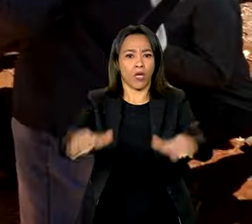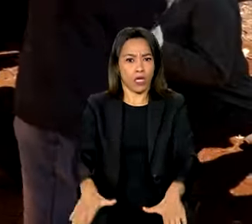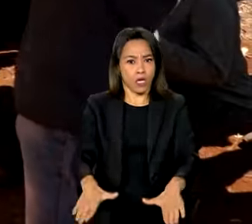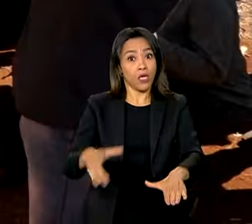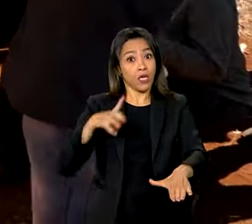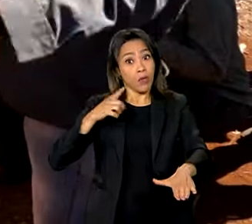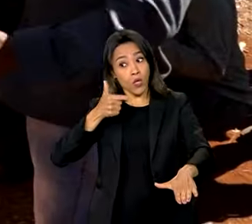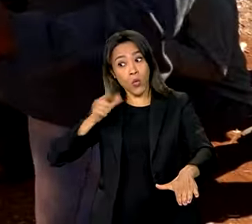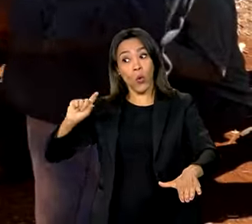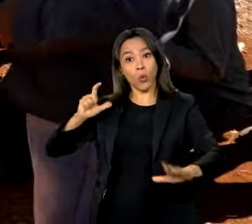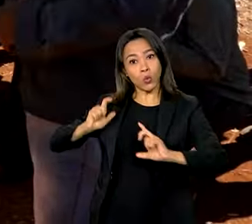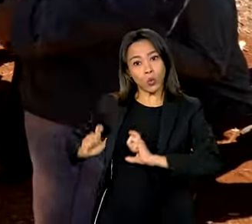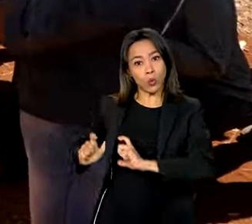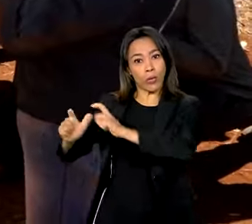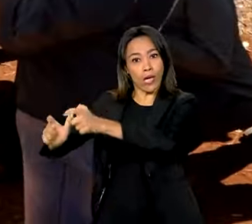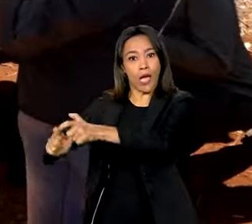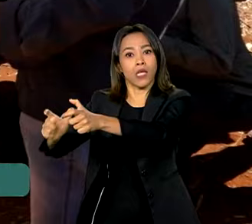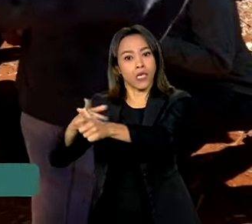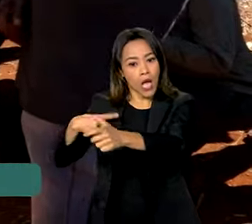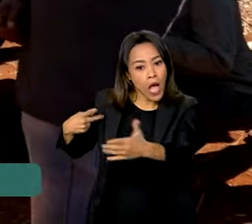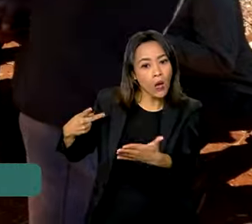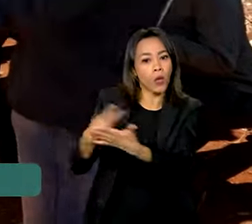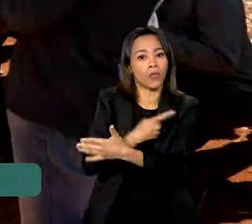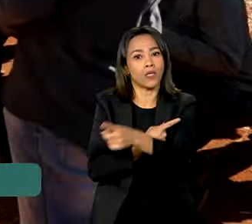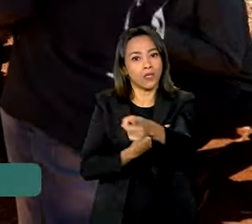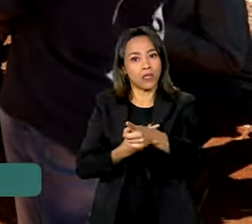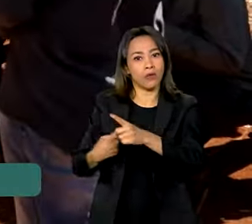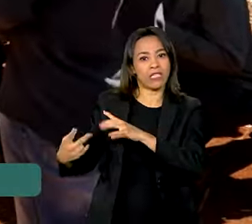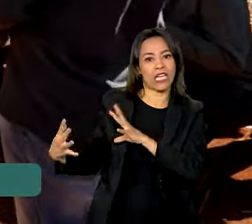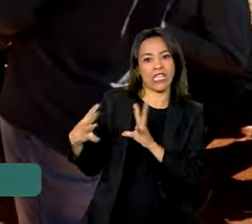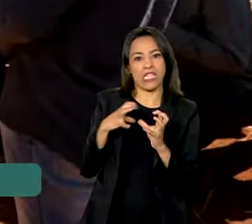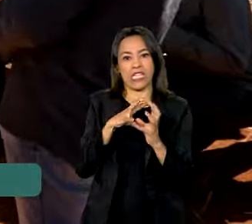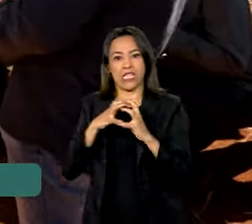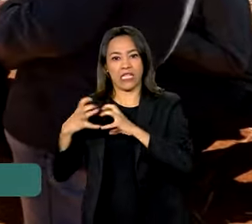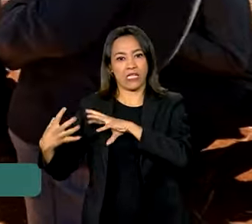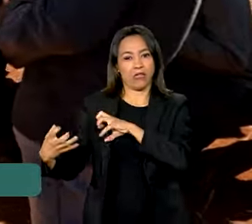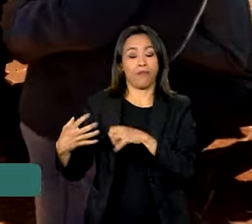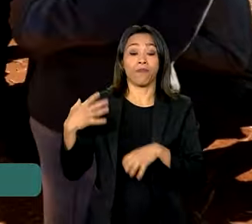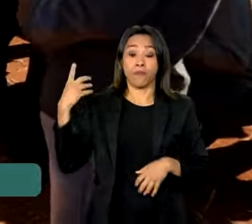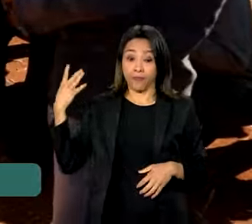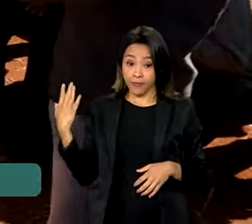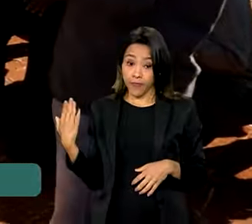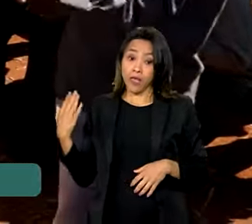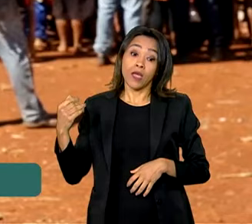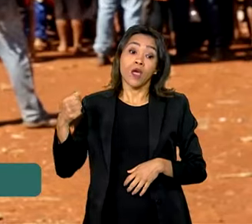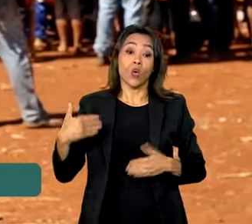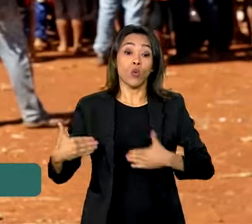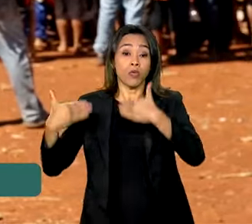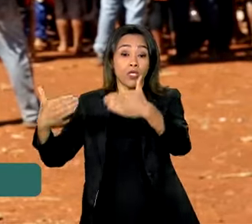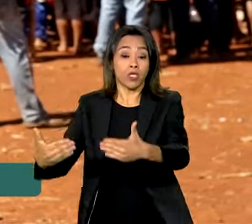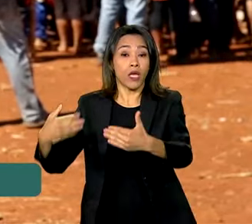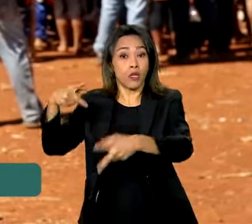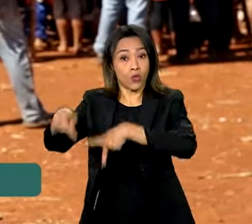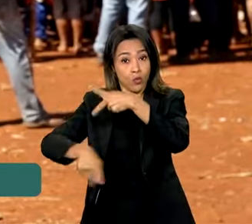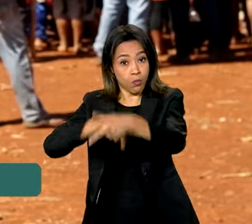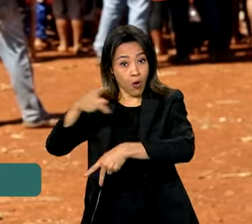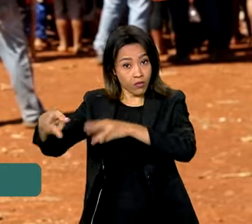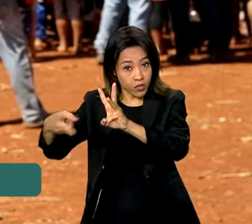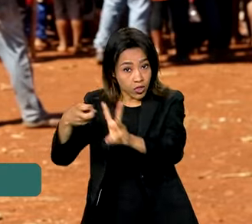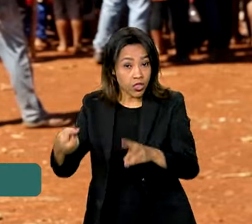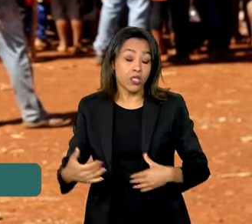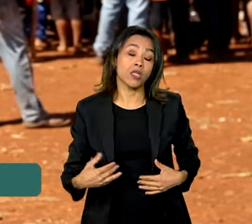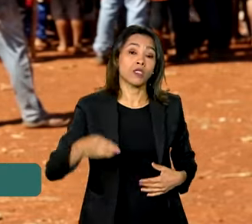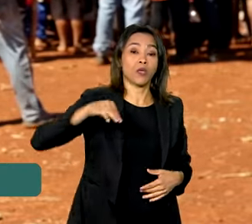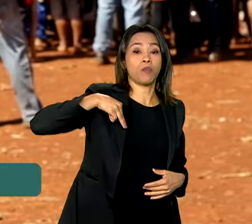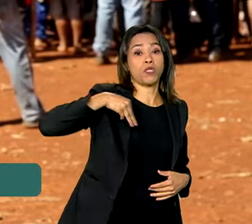houve um desses conflitos armados. O objetivo aqui do Ministério dos Povos Indígenas, Ministério Público, é